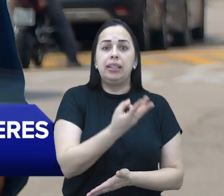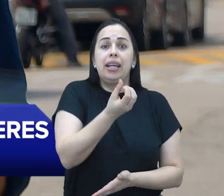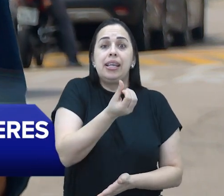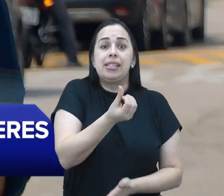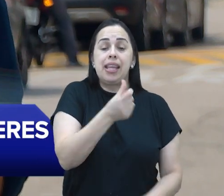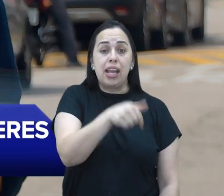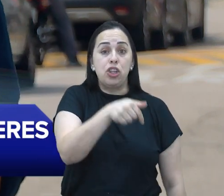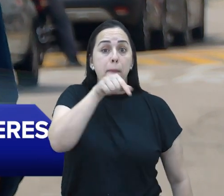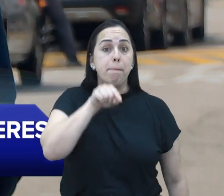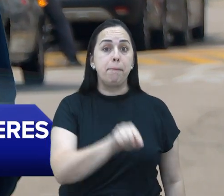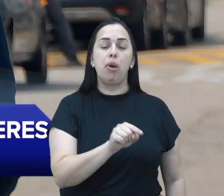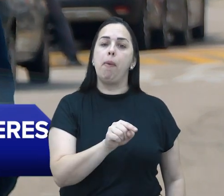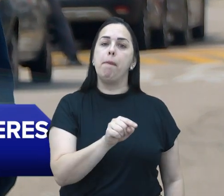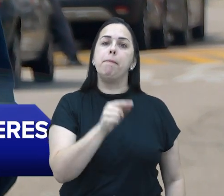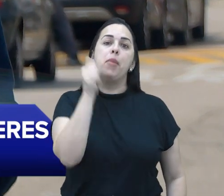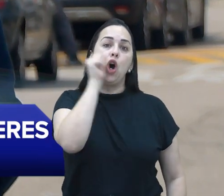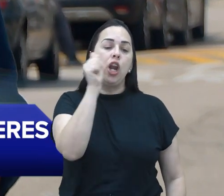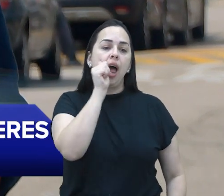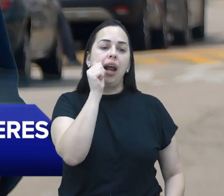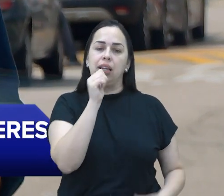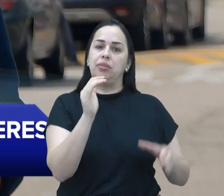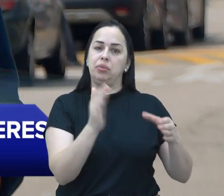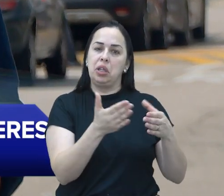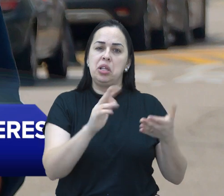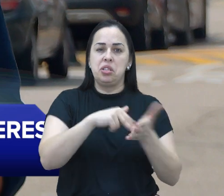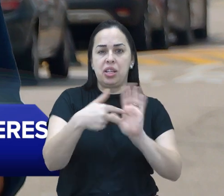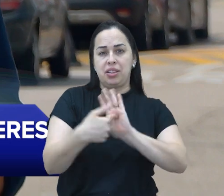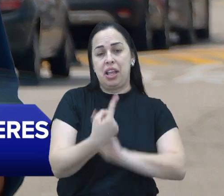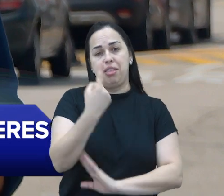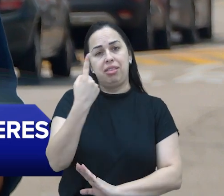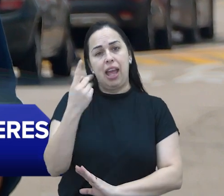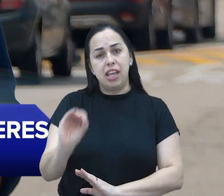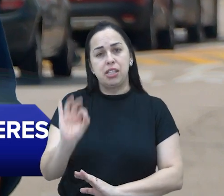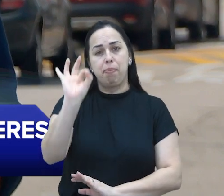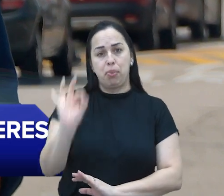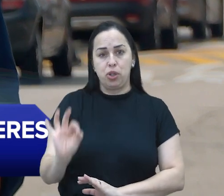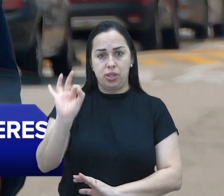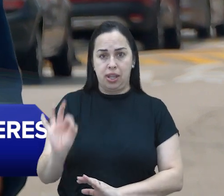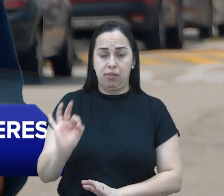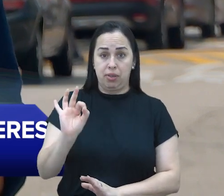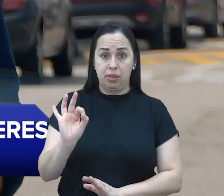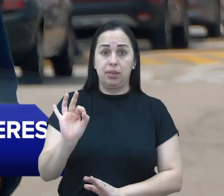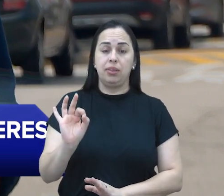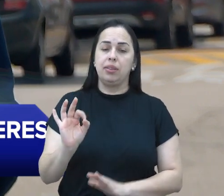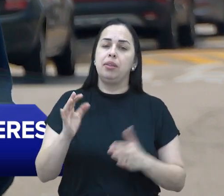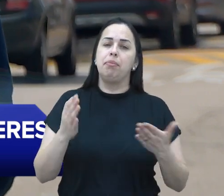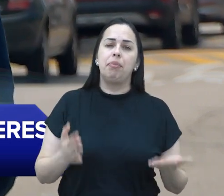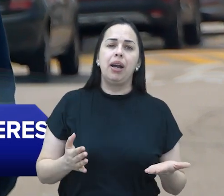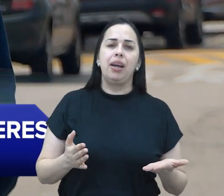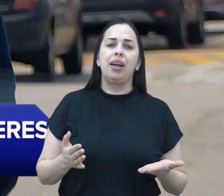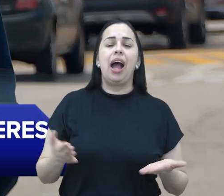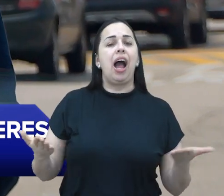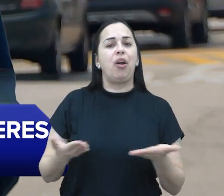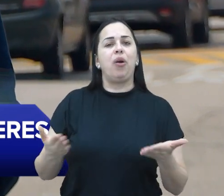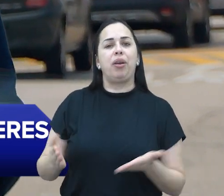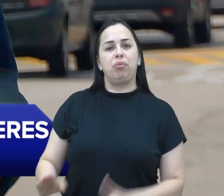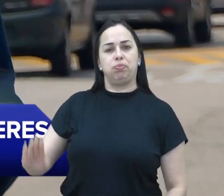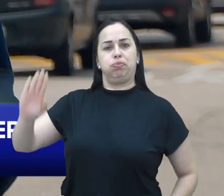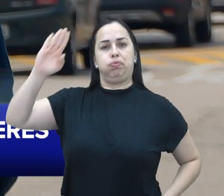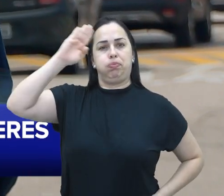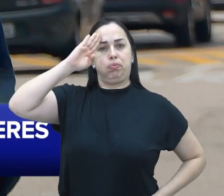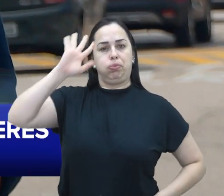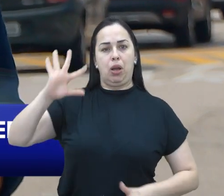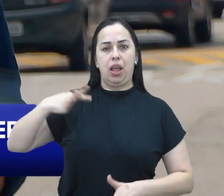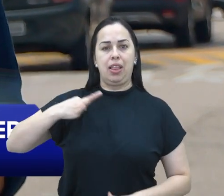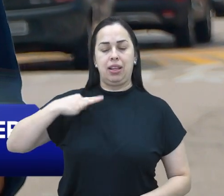37 mil mulheres, mais ou menos. Isso corresponde a 10% do efetivo. E com esse novo alistamento,